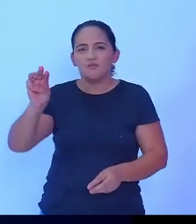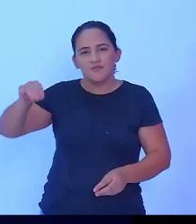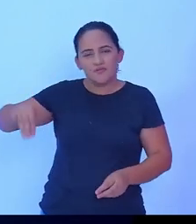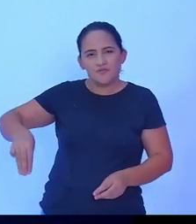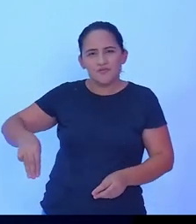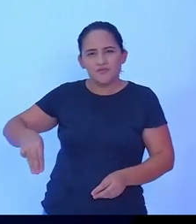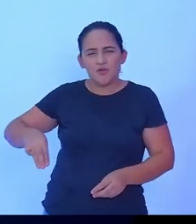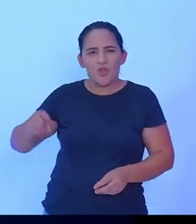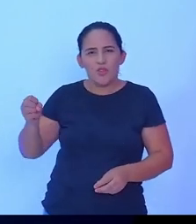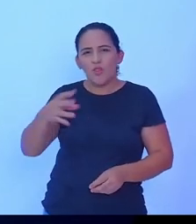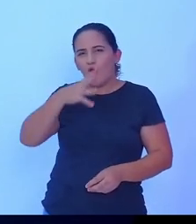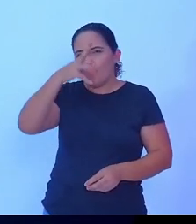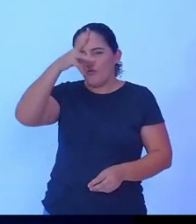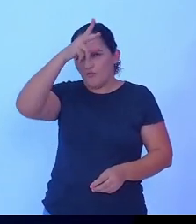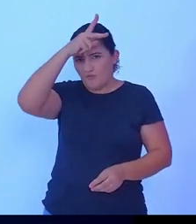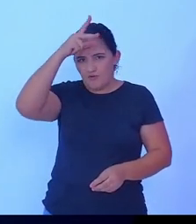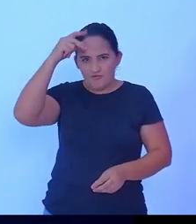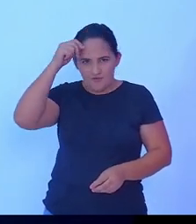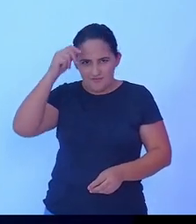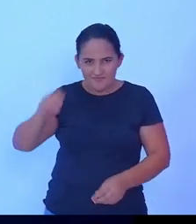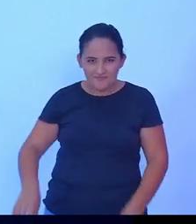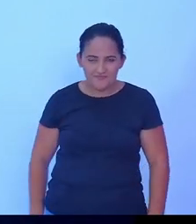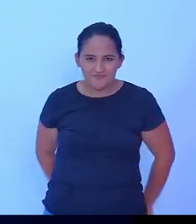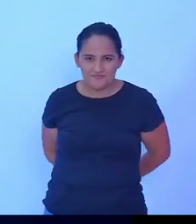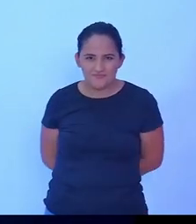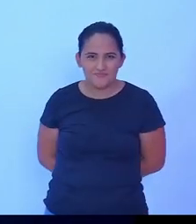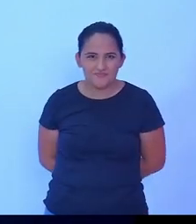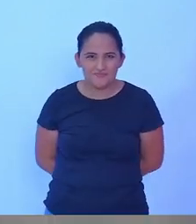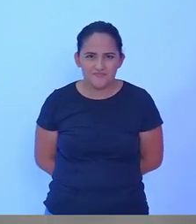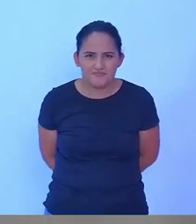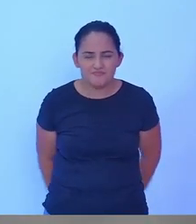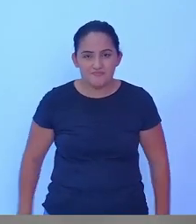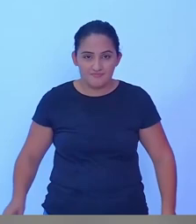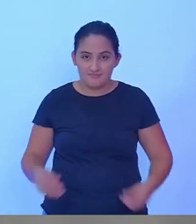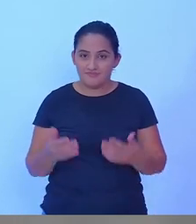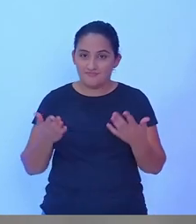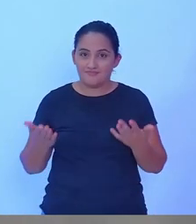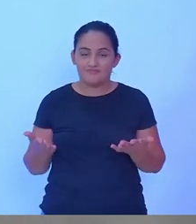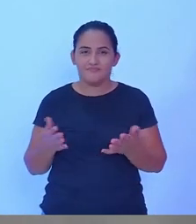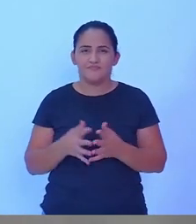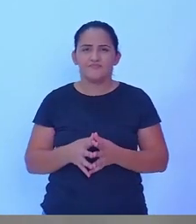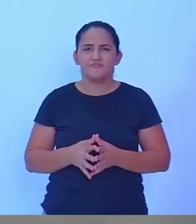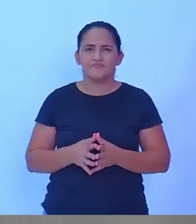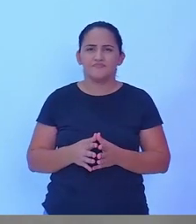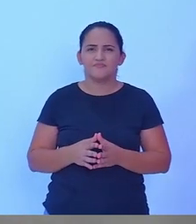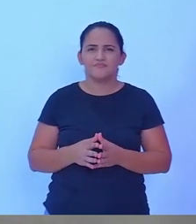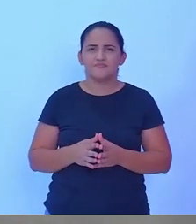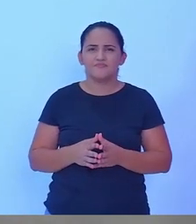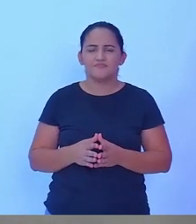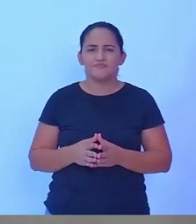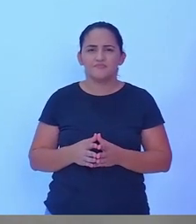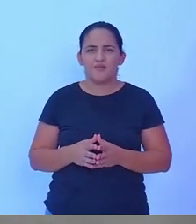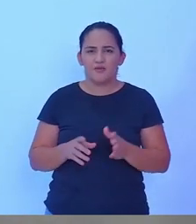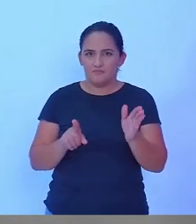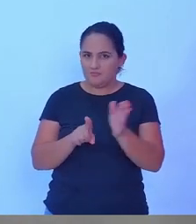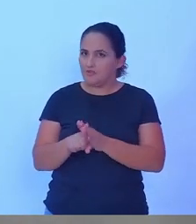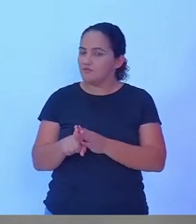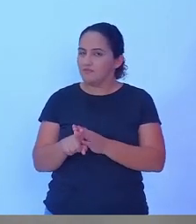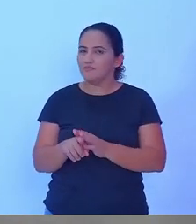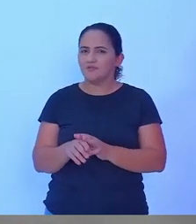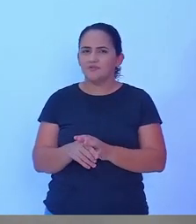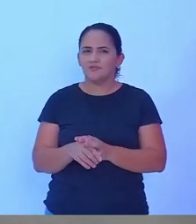novo prefeito. Muito bem, agora a mesma rodada de perguntas, né?